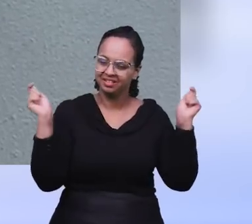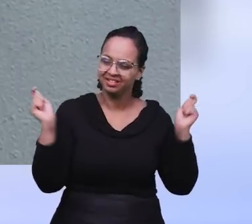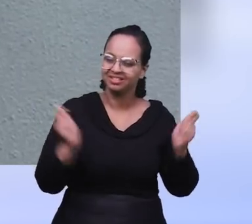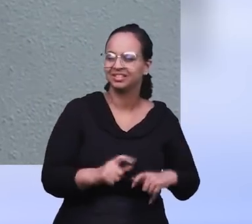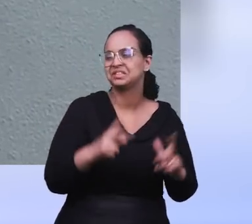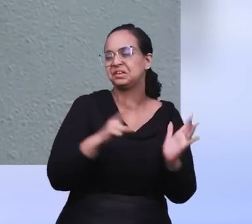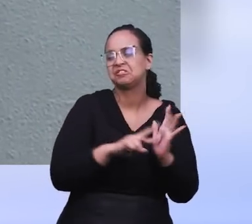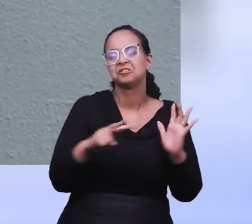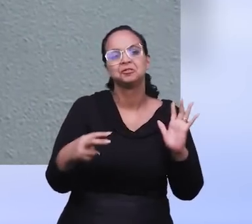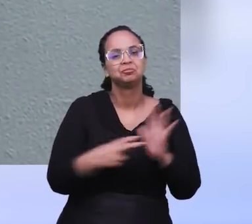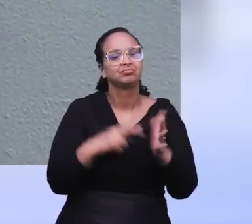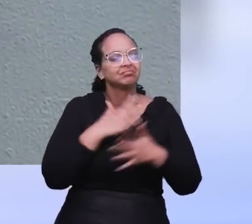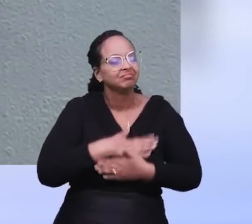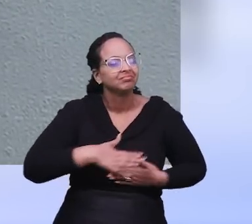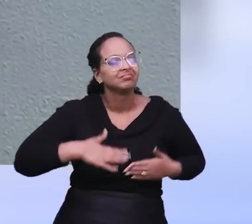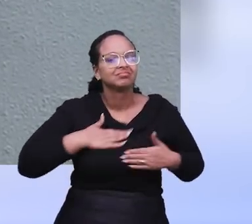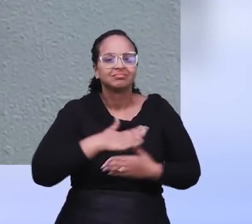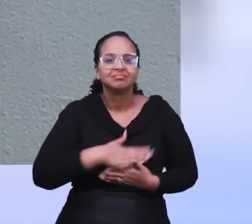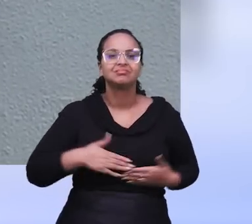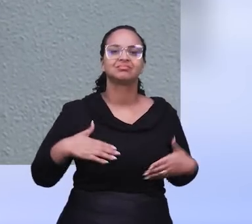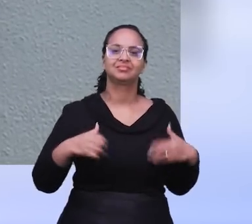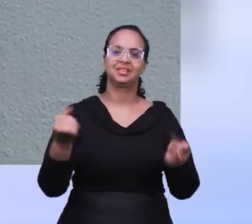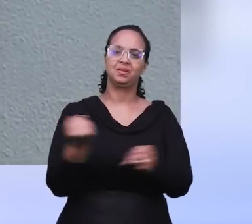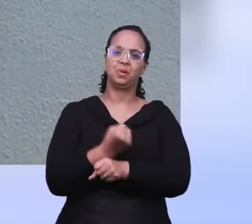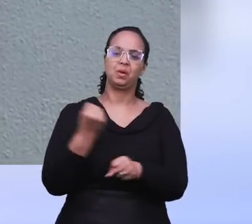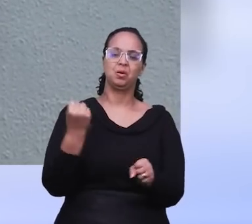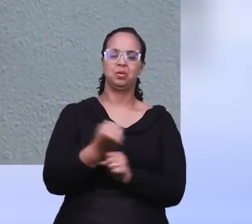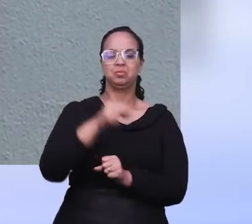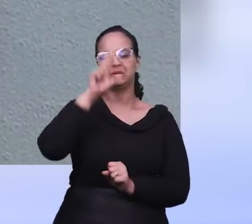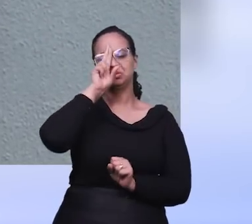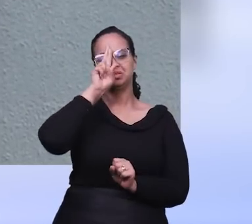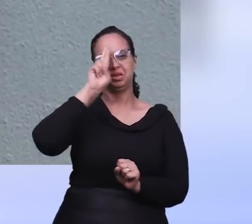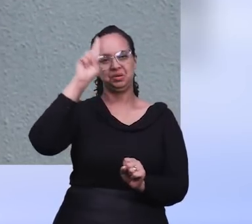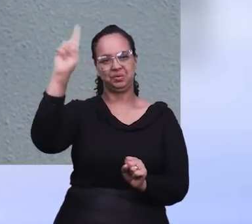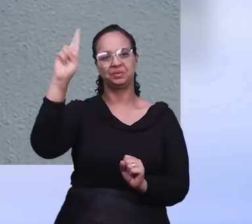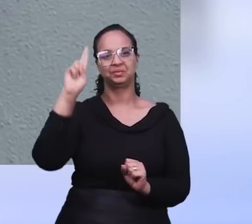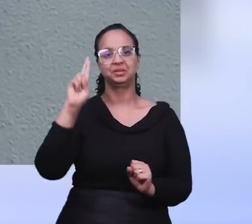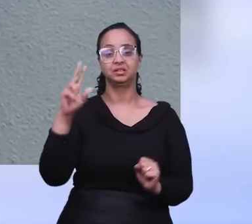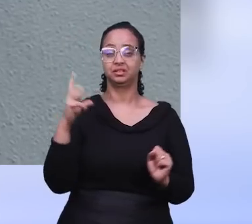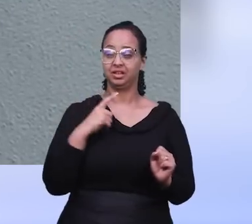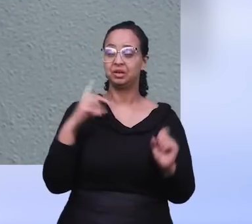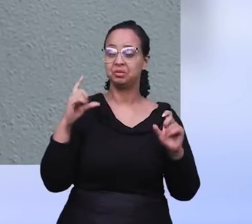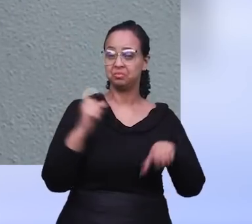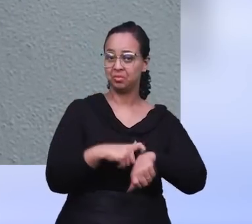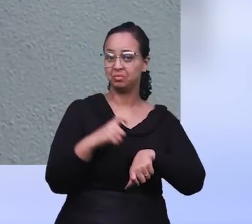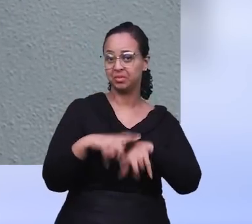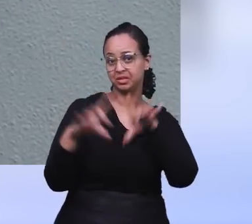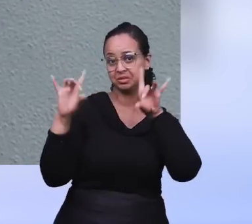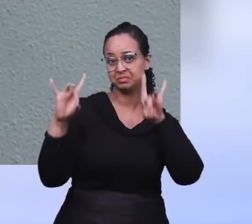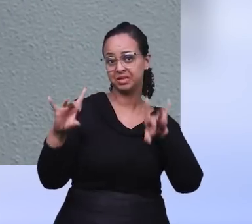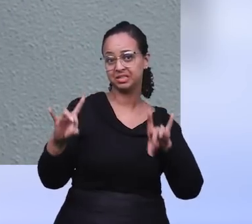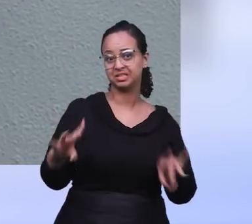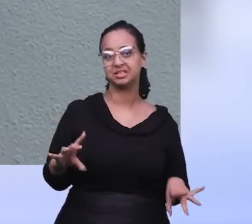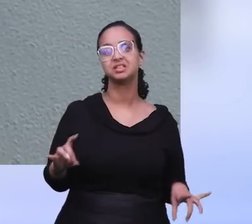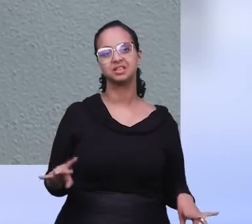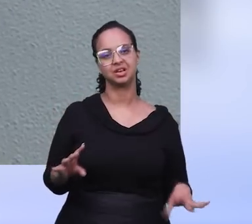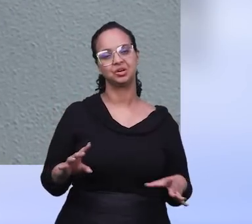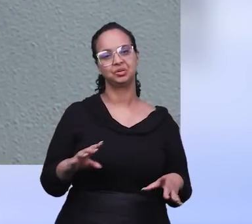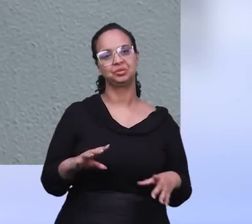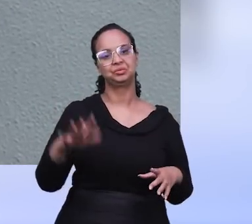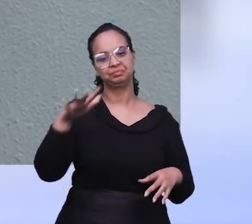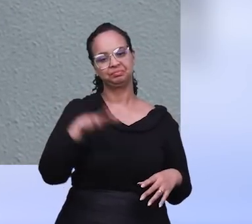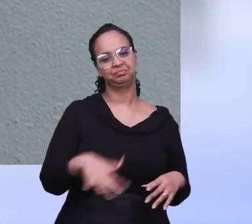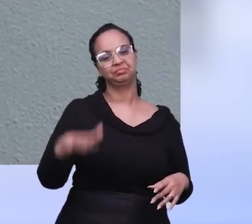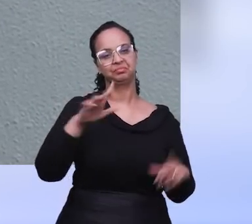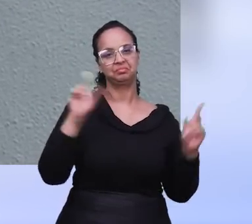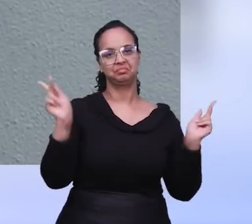é a razão do nosso viver, é a obra do Senhor. E ficamos alegres, podemos participar deste momento especial para a Igreja aqui em São Luís